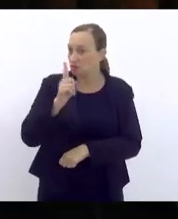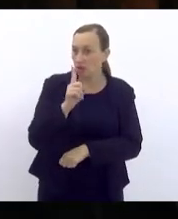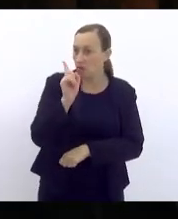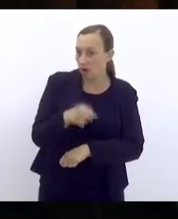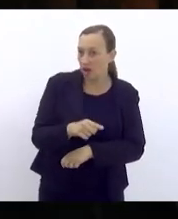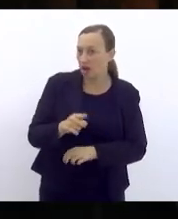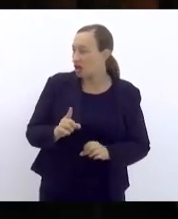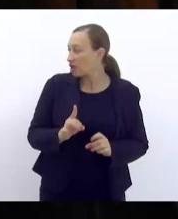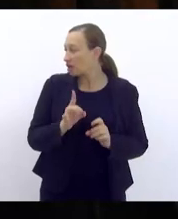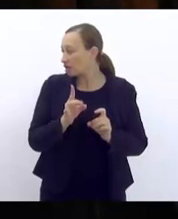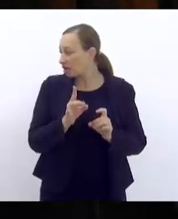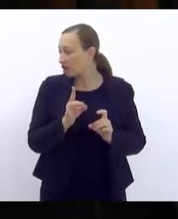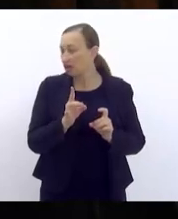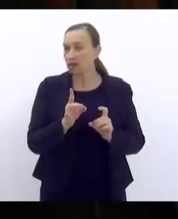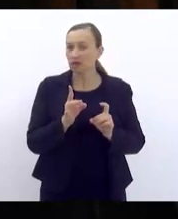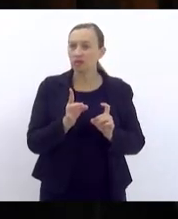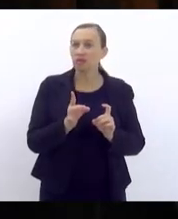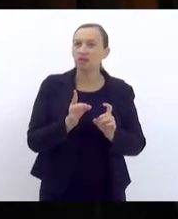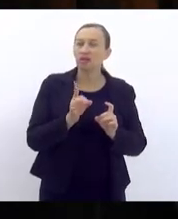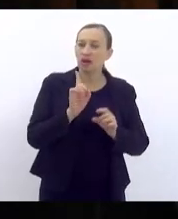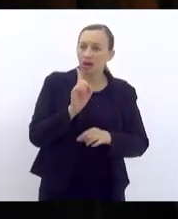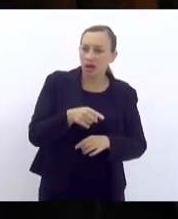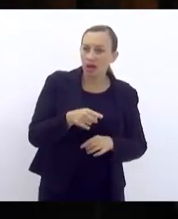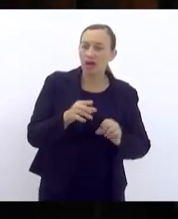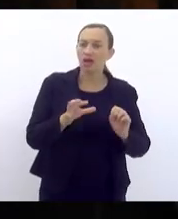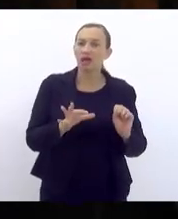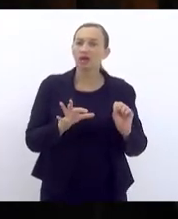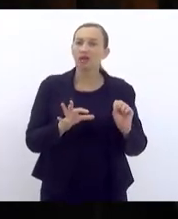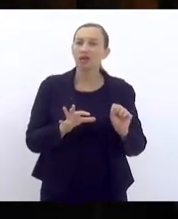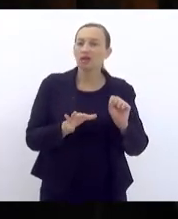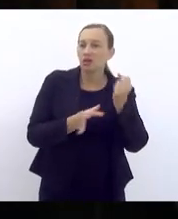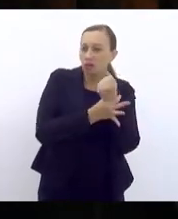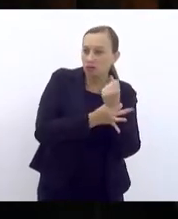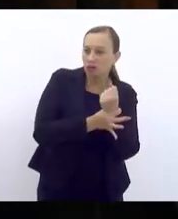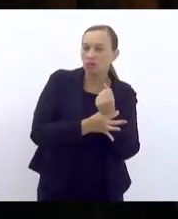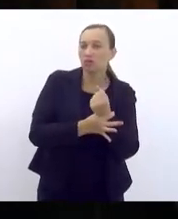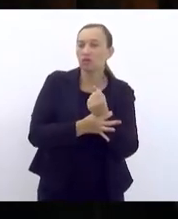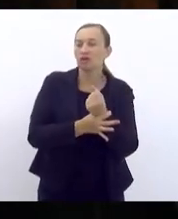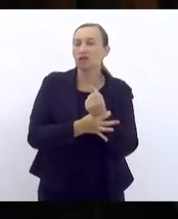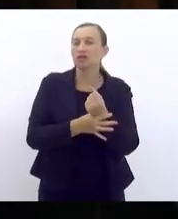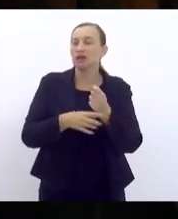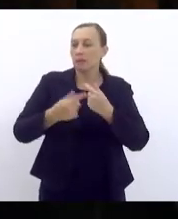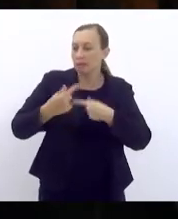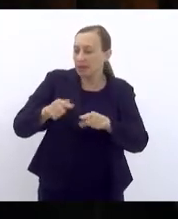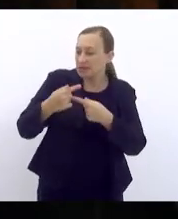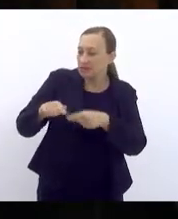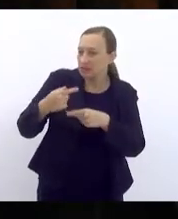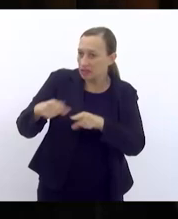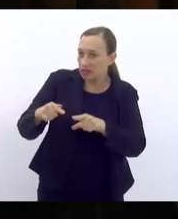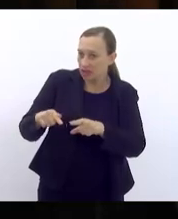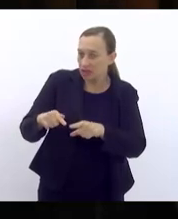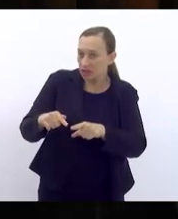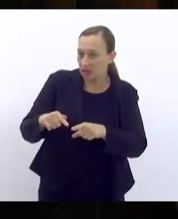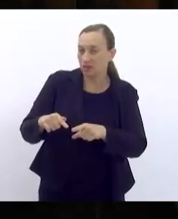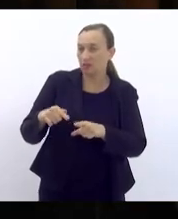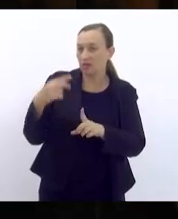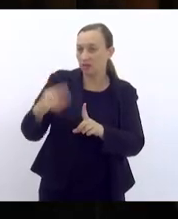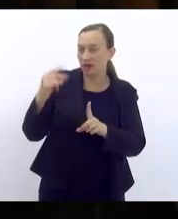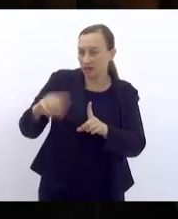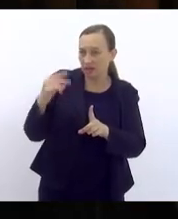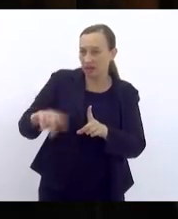do comercial dos bancos, é a da guarda municipal perseguindo e batendo em camelôs. É tirando a dignidade daqueles